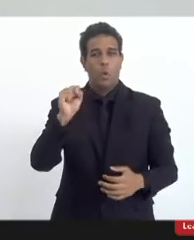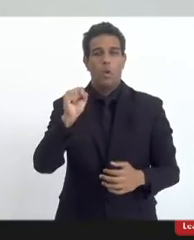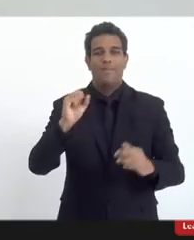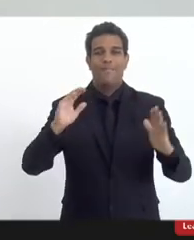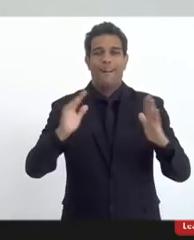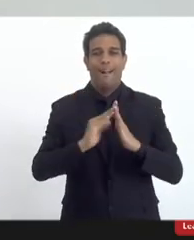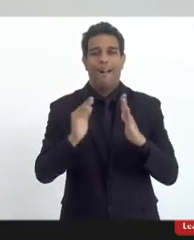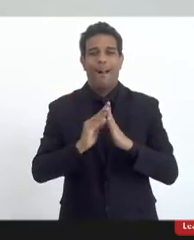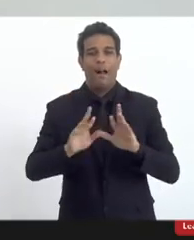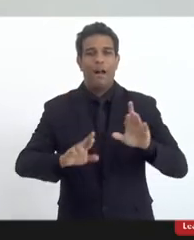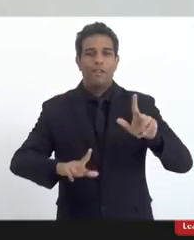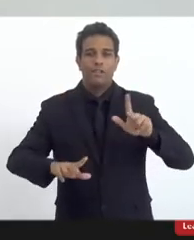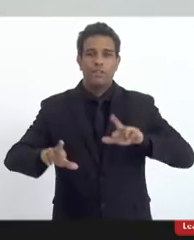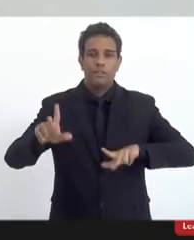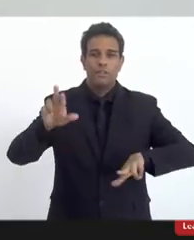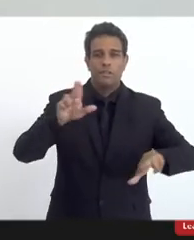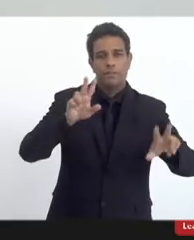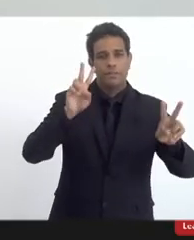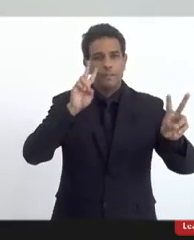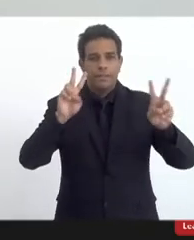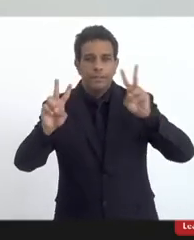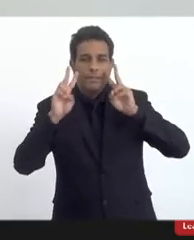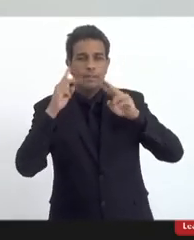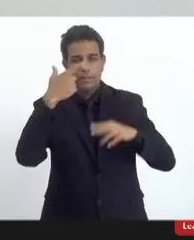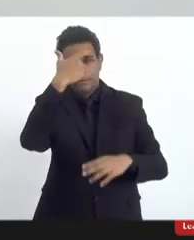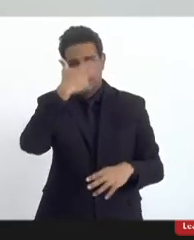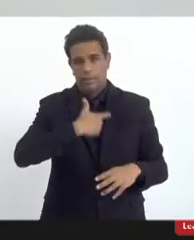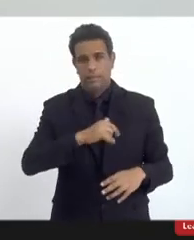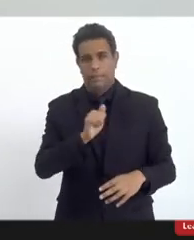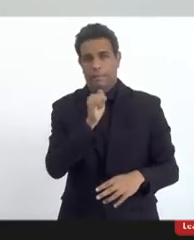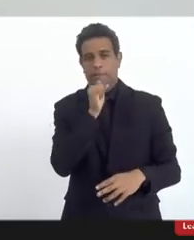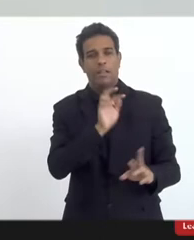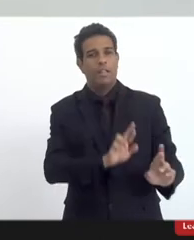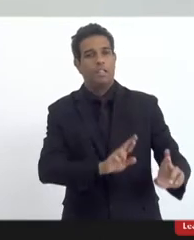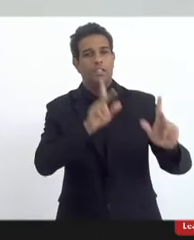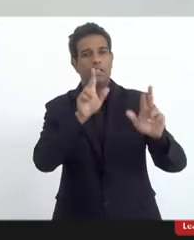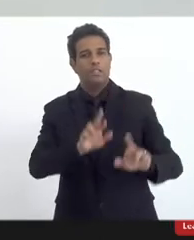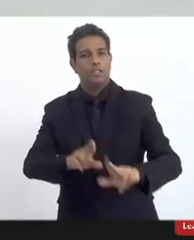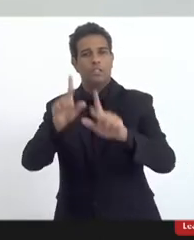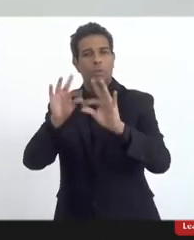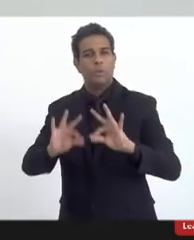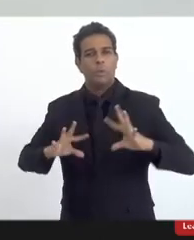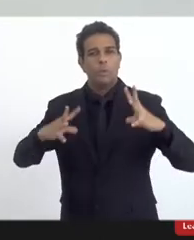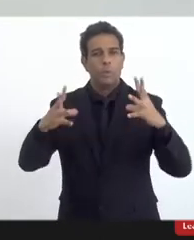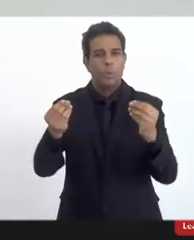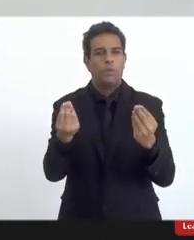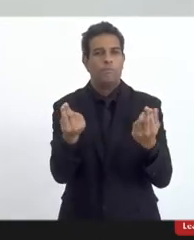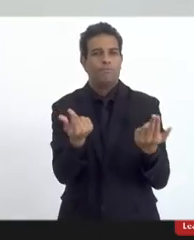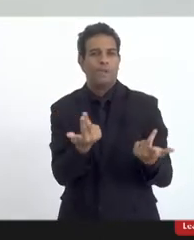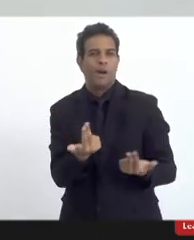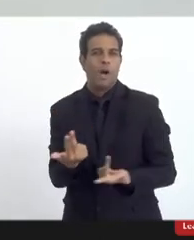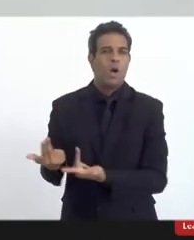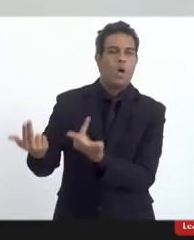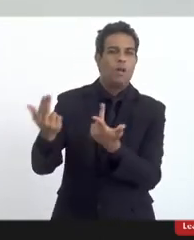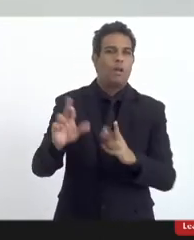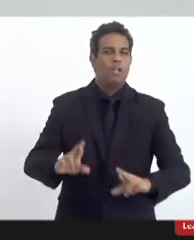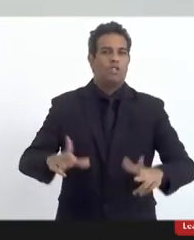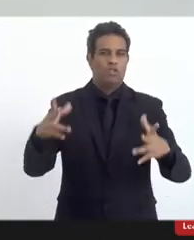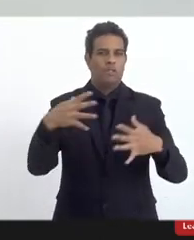era uma diferença discrepante. Eu, por exemplo, sou diferente de todos, mas muito diferente, extremamente diferente.